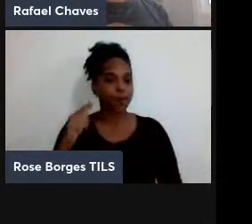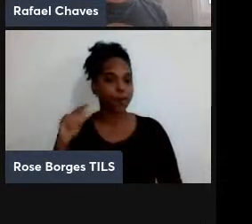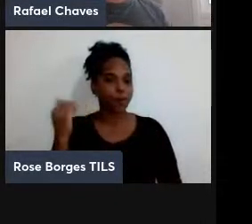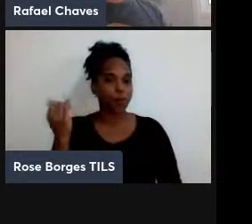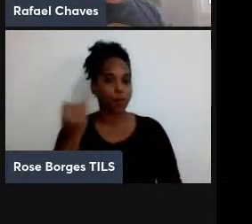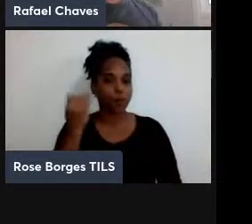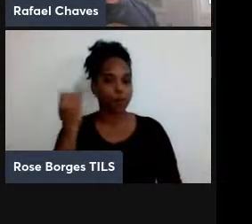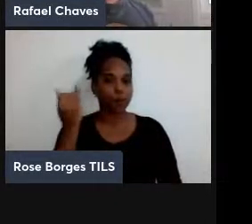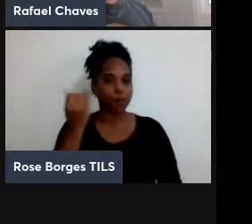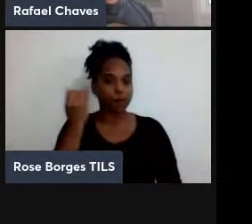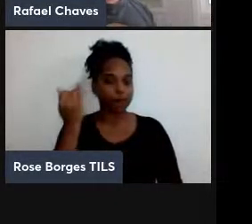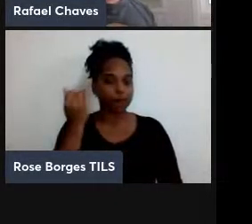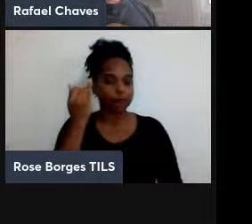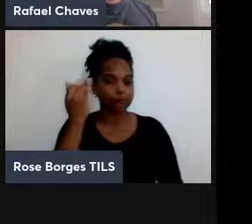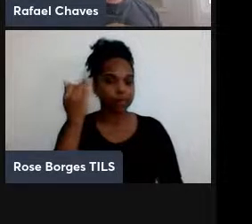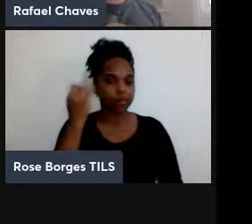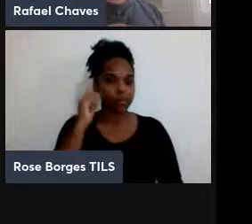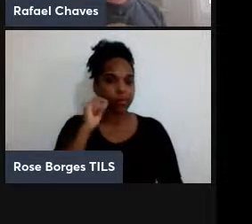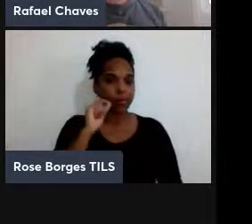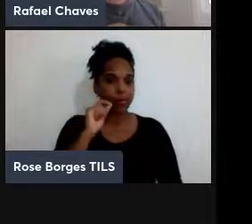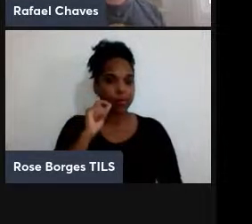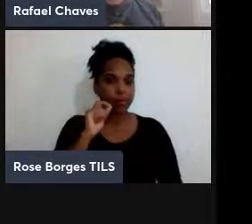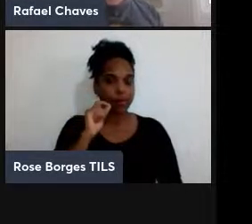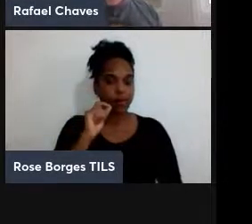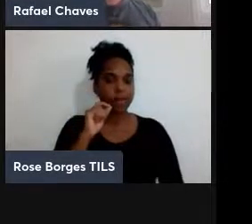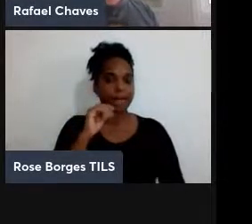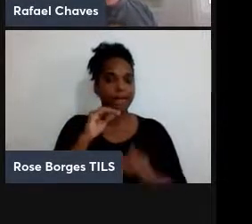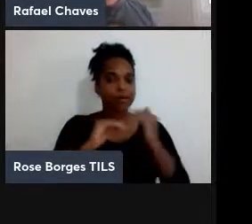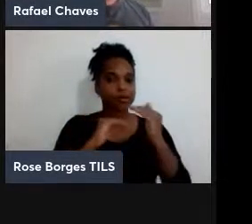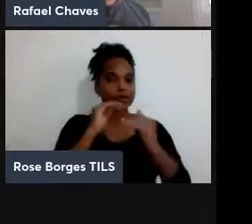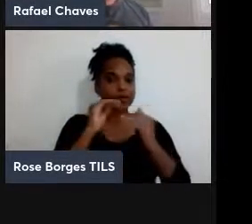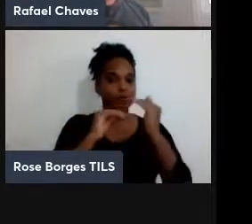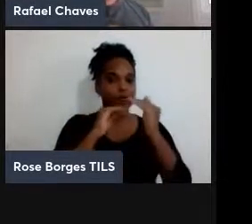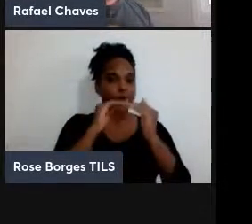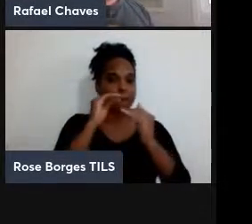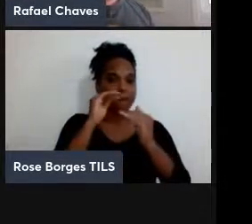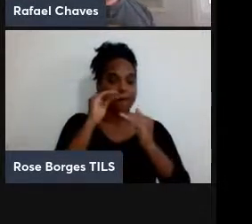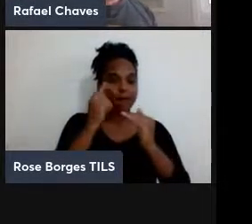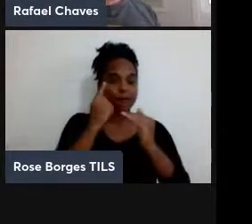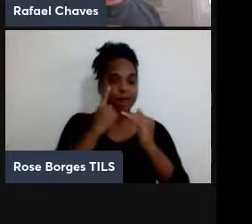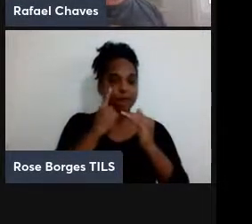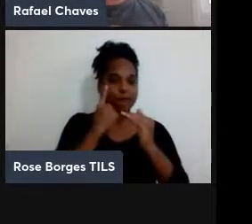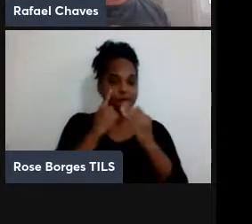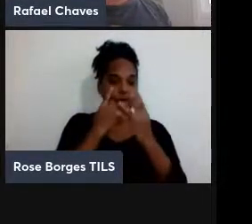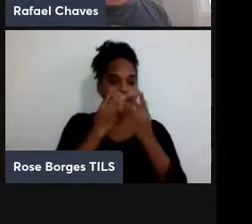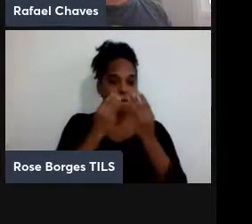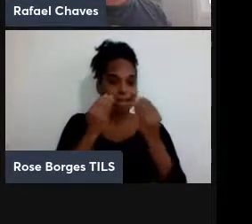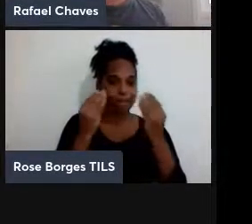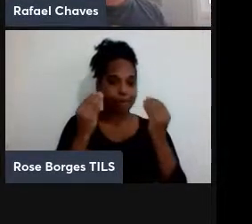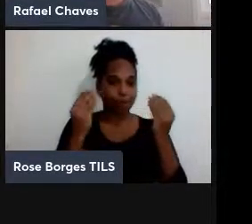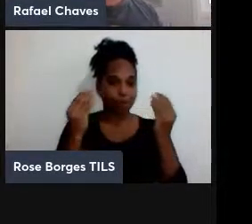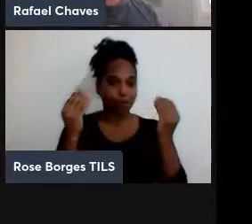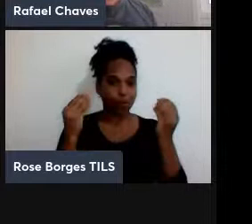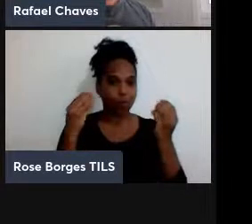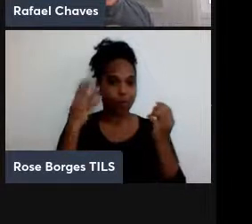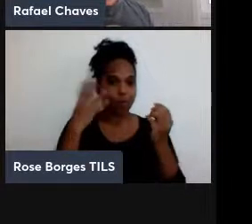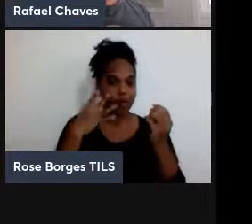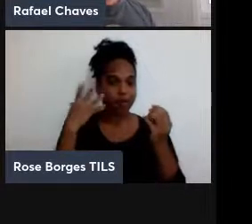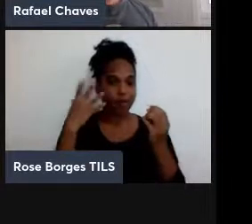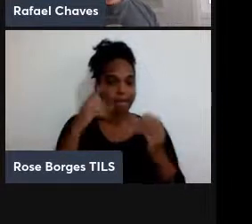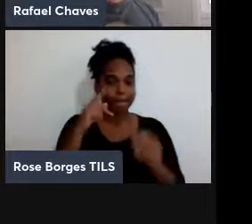desenvolvimento da informação quântica, vocês vão ver bastante isso na palestra do professor Fernando sobre